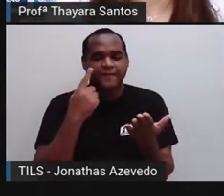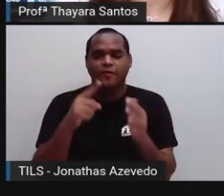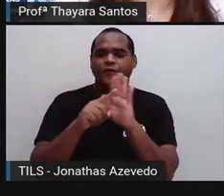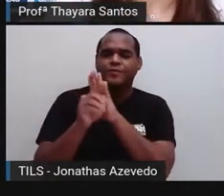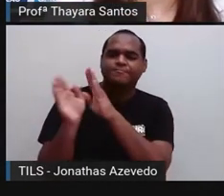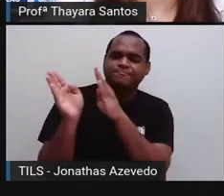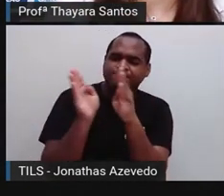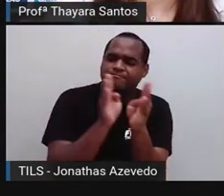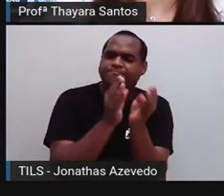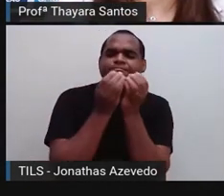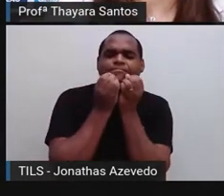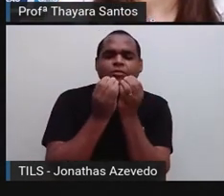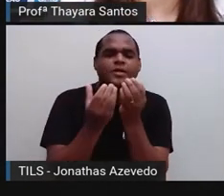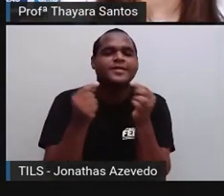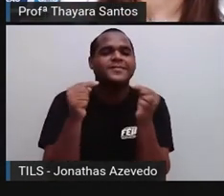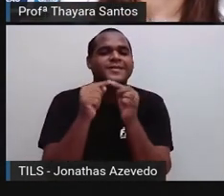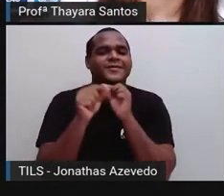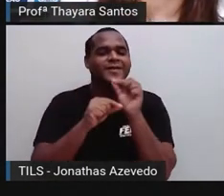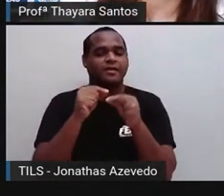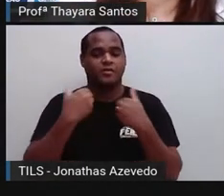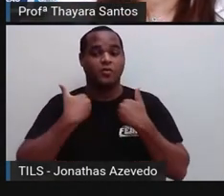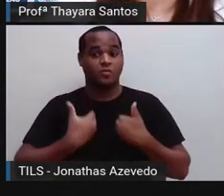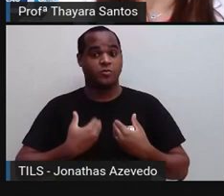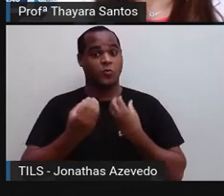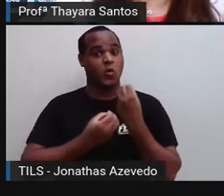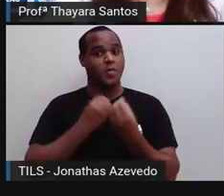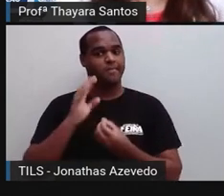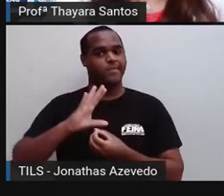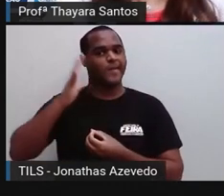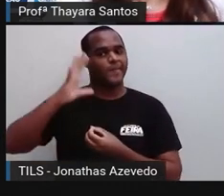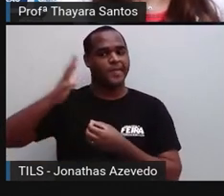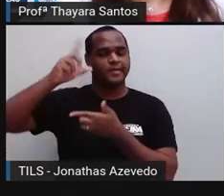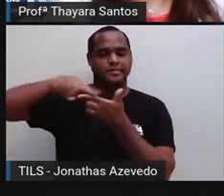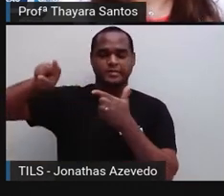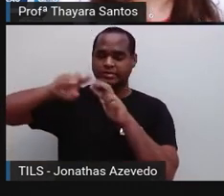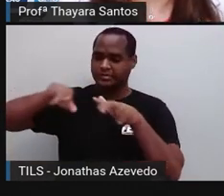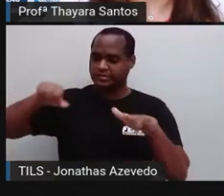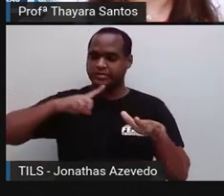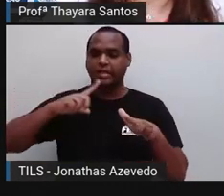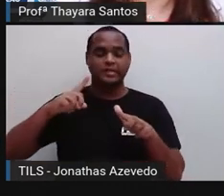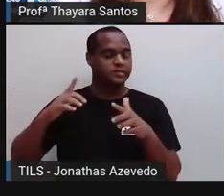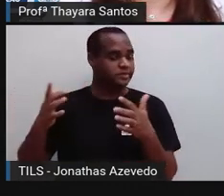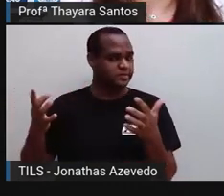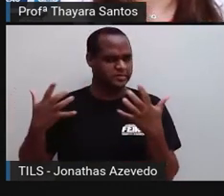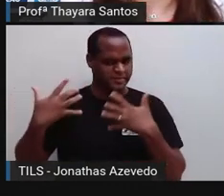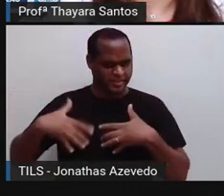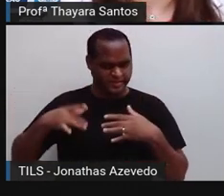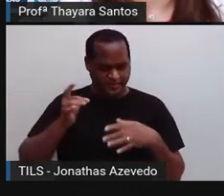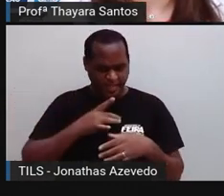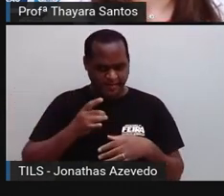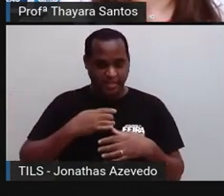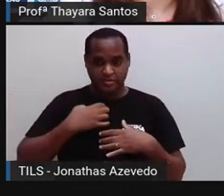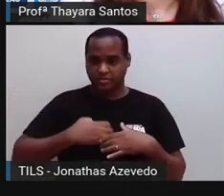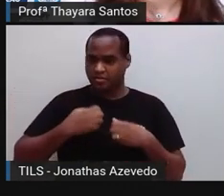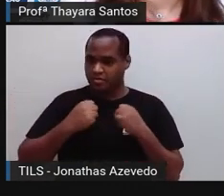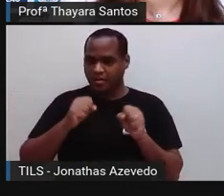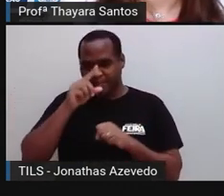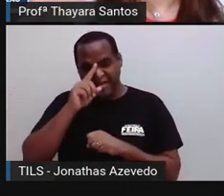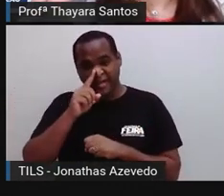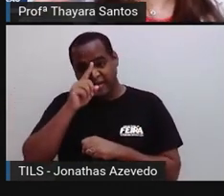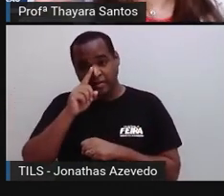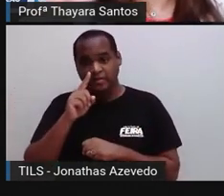vídeo, a gente vê um pouquinho de como é que o nosso corpo reage nessas situações. Então, quando a gente está numa situação de estresse, de perigo,